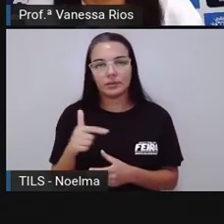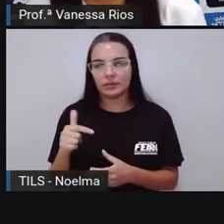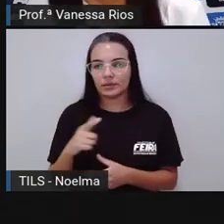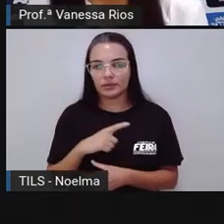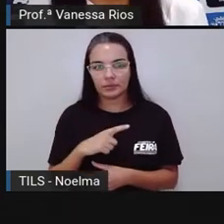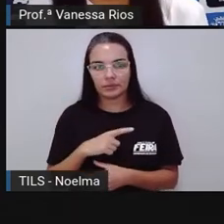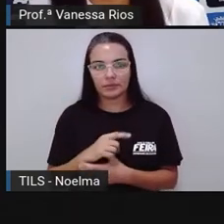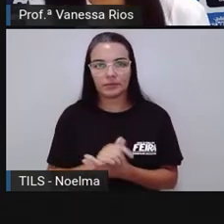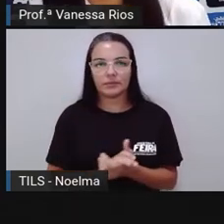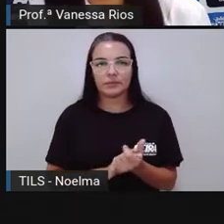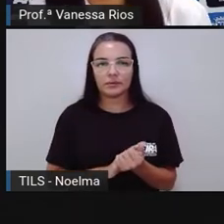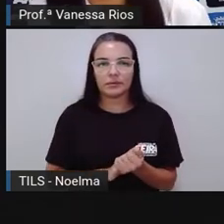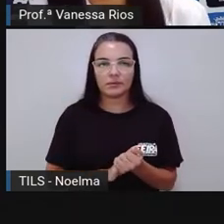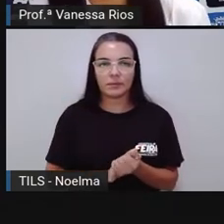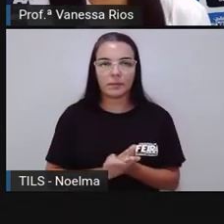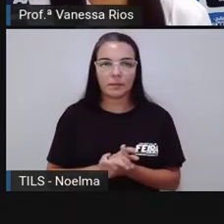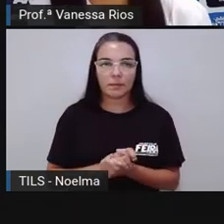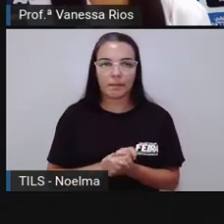Aparecia.